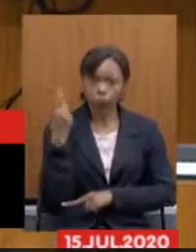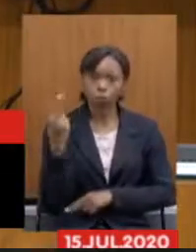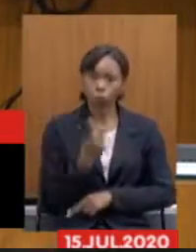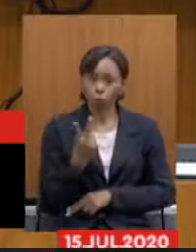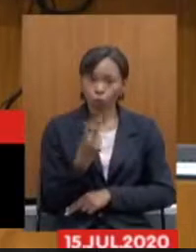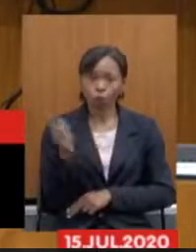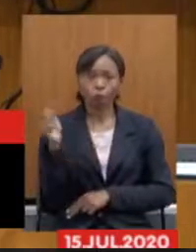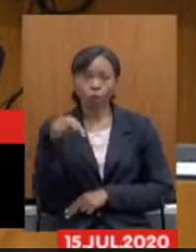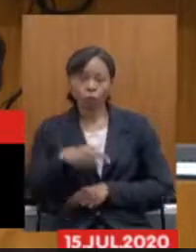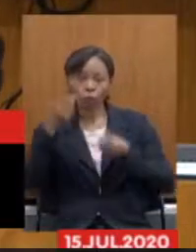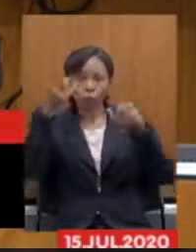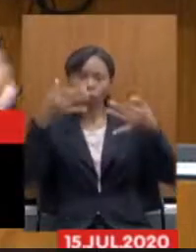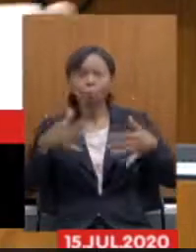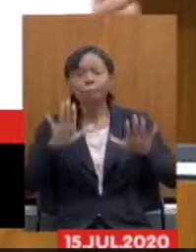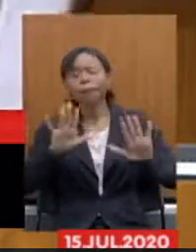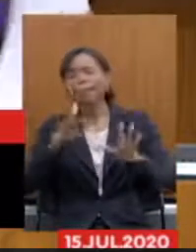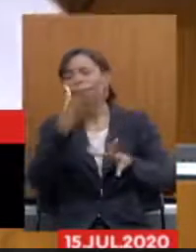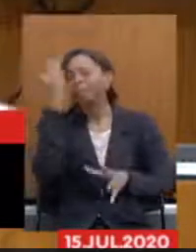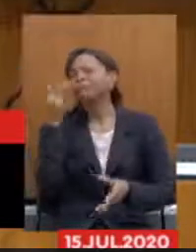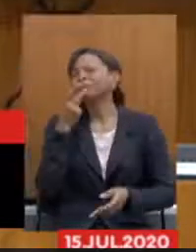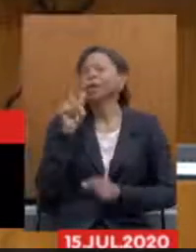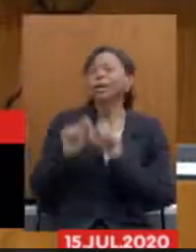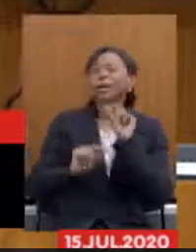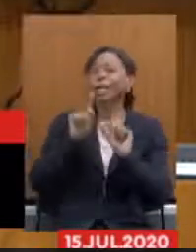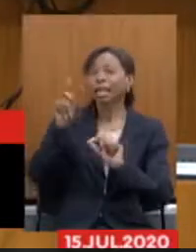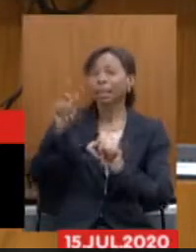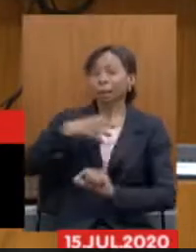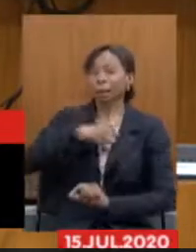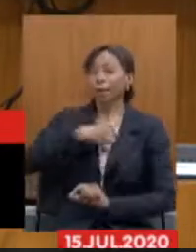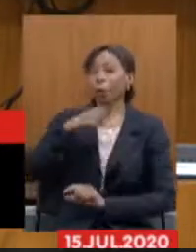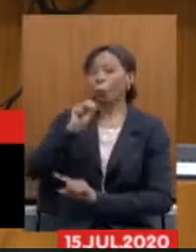Só esqueceram de falar que a discussão na Bahia levou oito meses